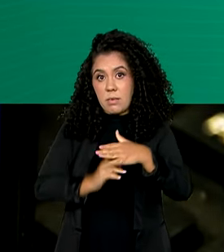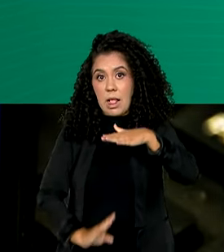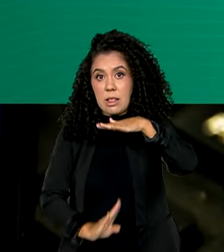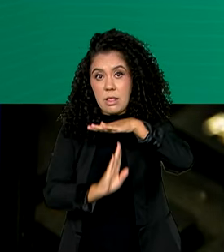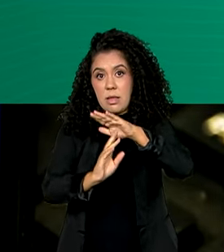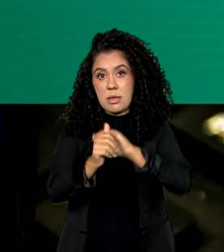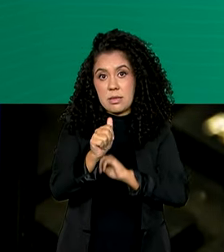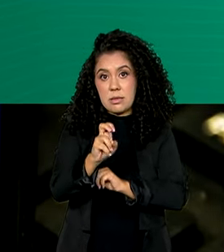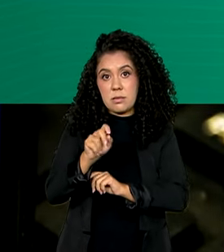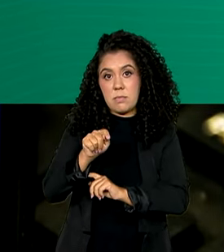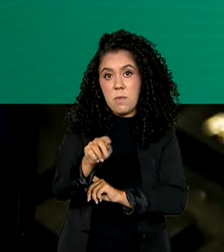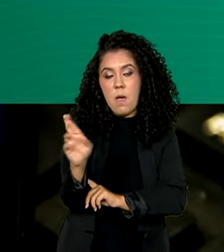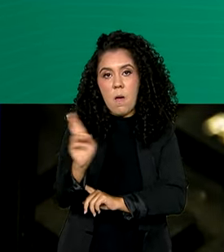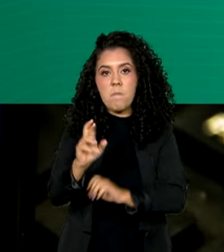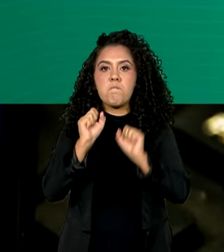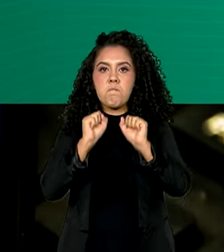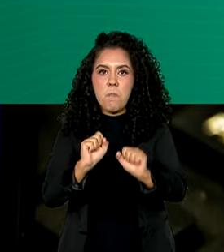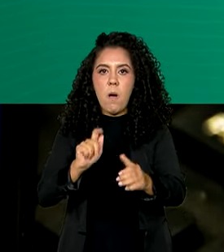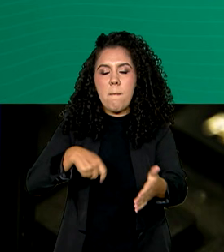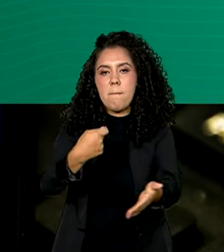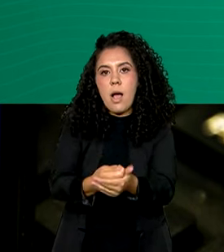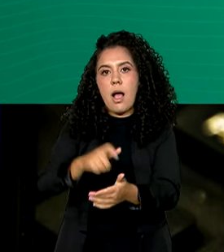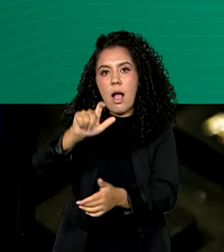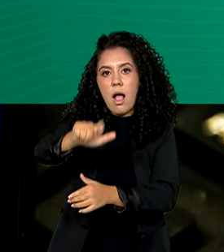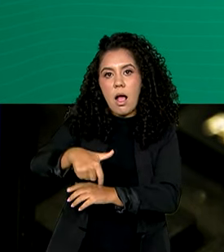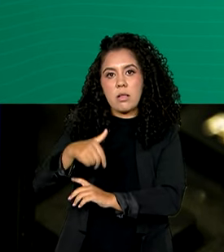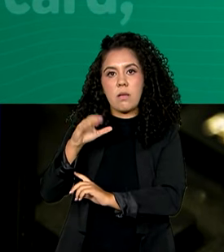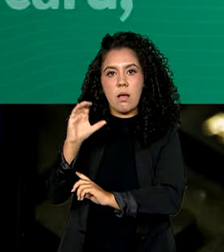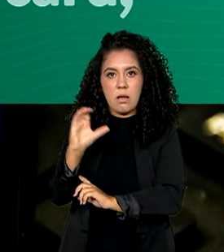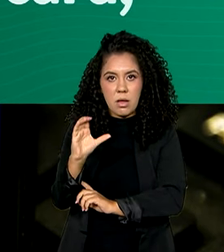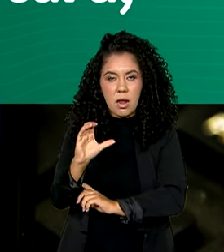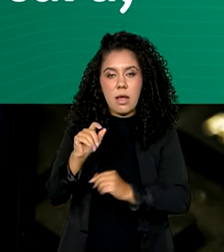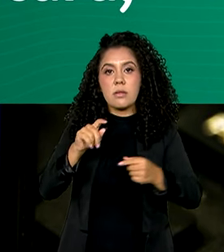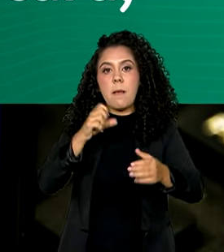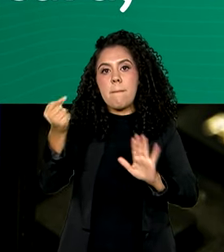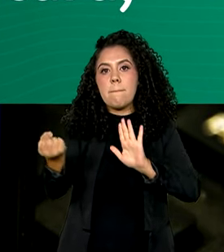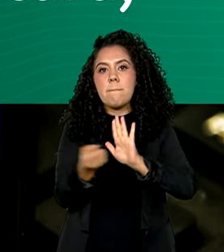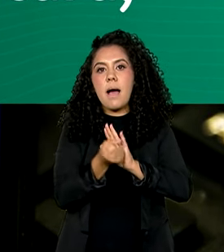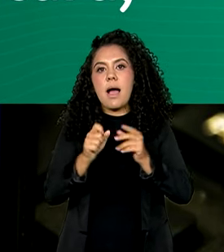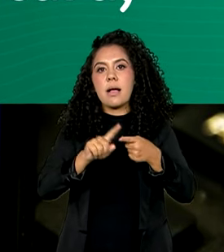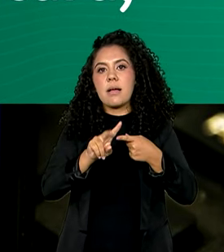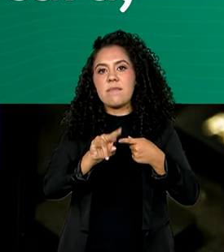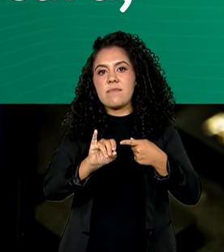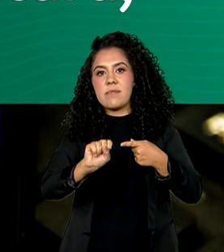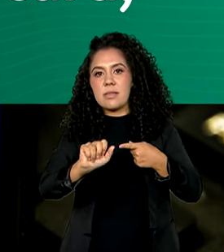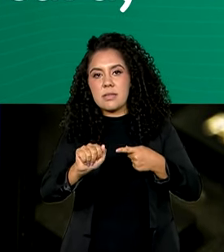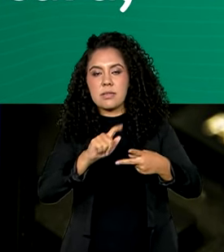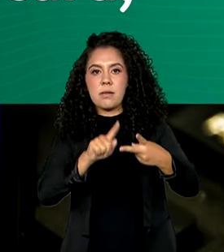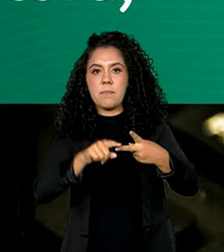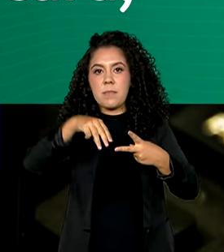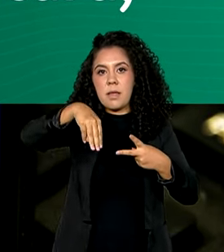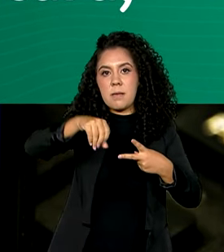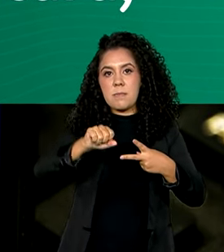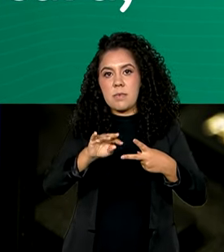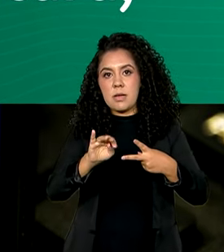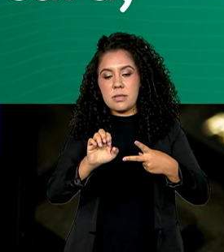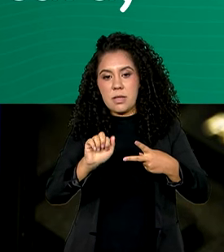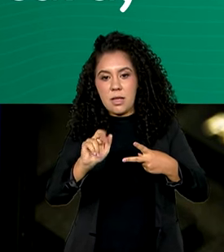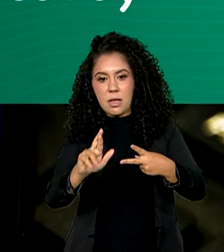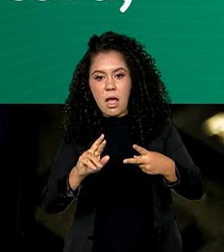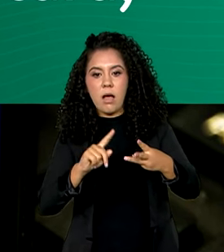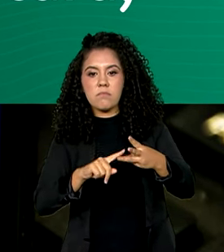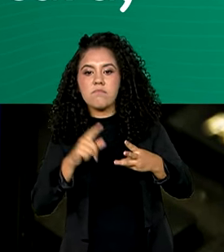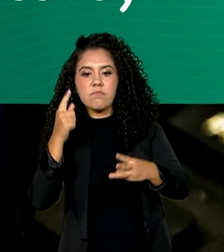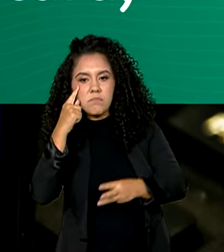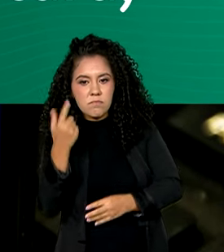reais podem ser pagos com cartões de crédito Visa, Mastercard, Amex e Elo. Nesta